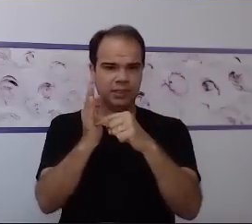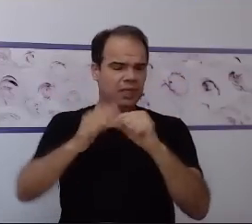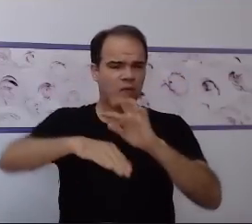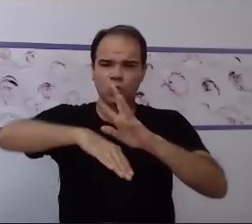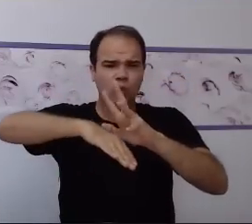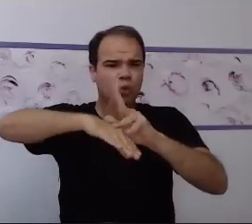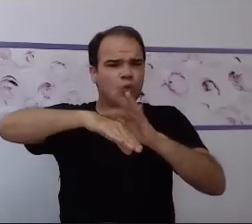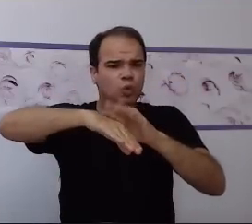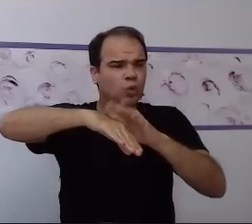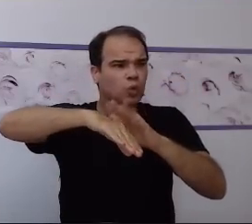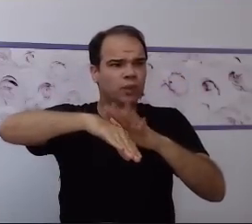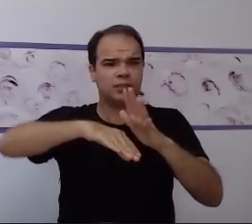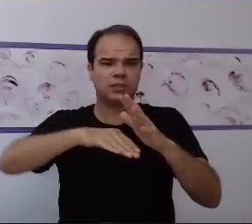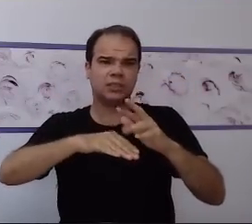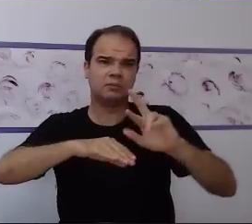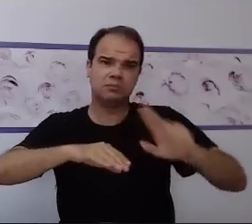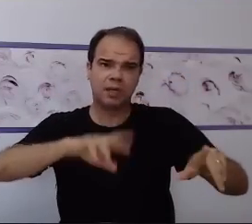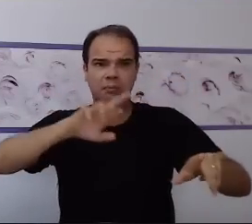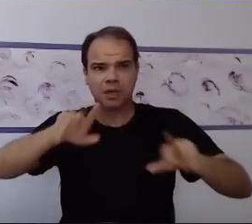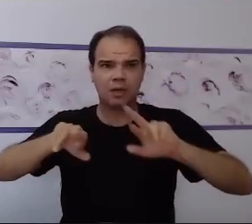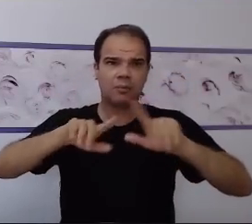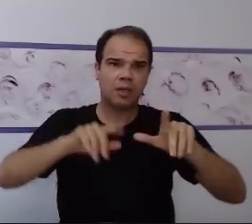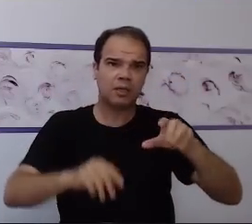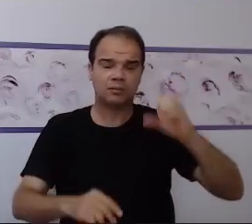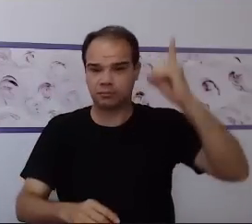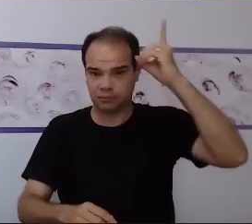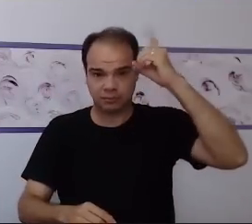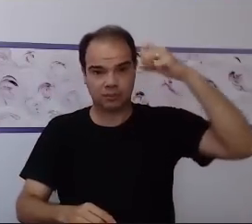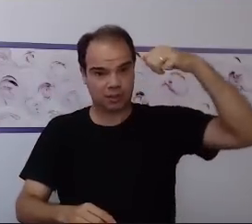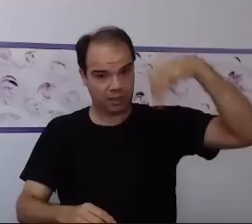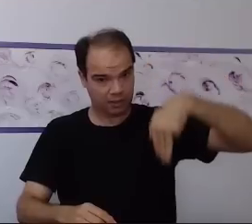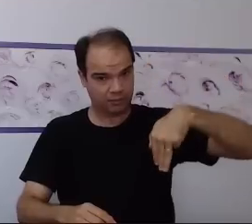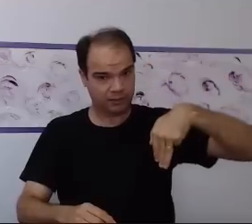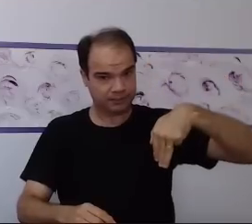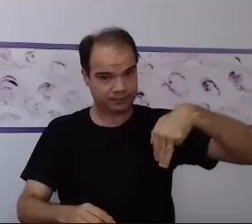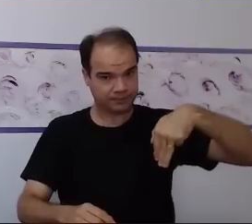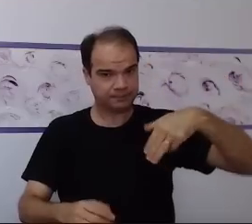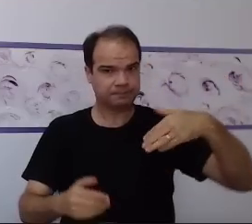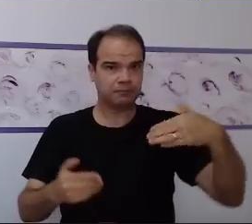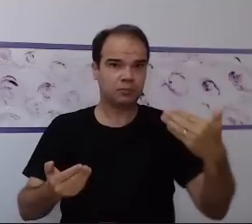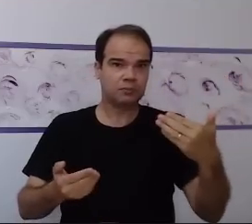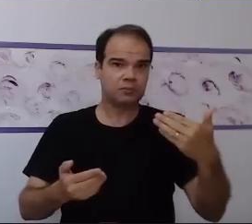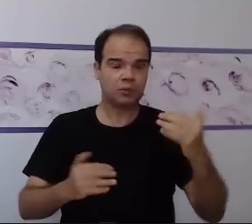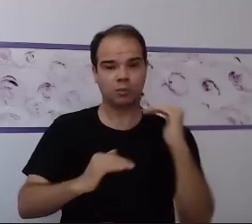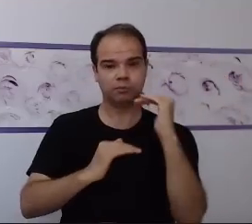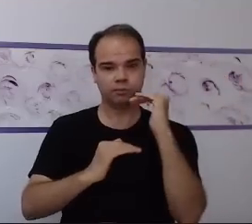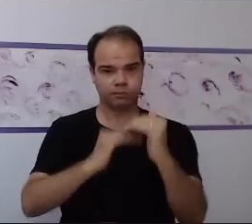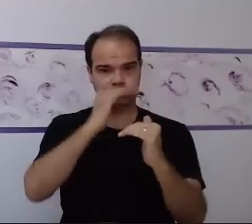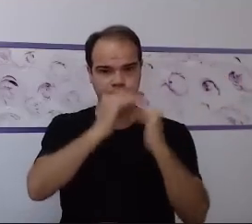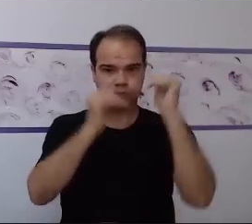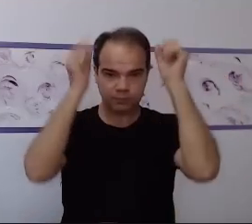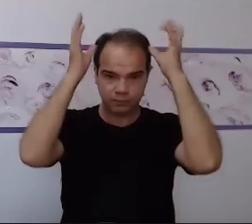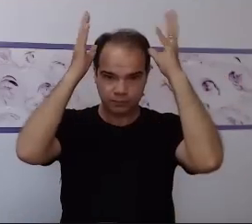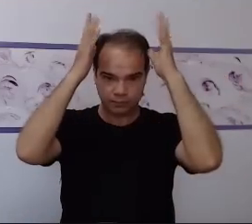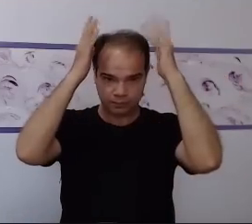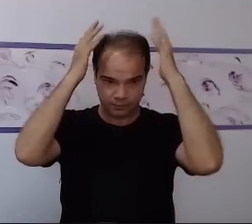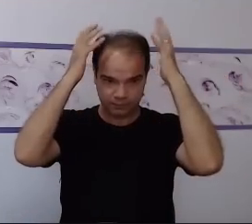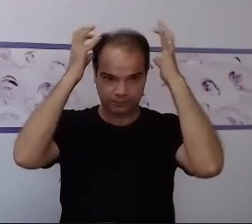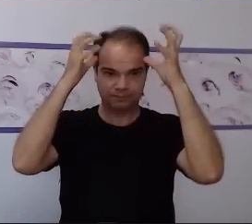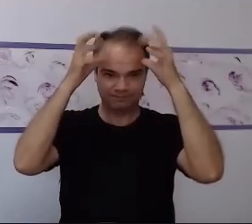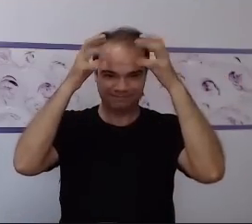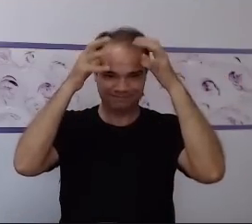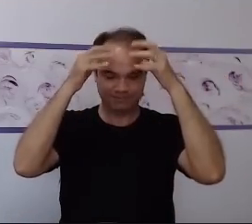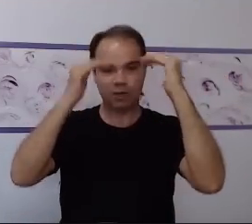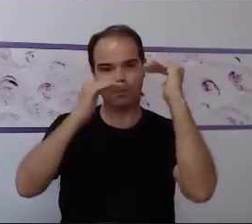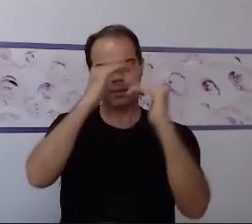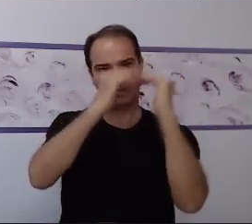Doenças, no caso, de deficiência mental na área de desenvolvimento mental. Esse manual,